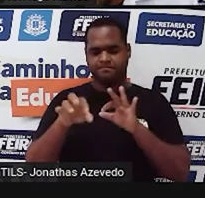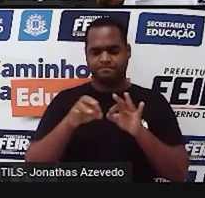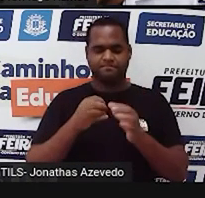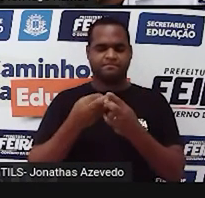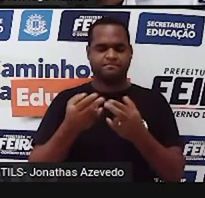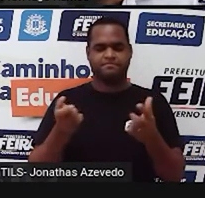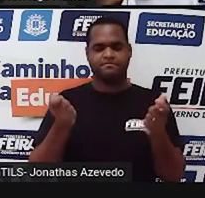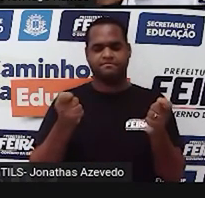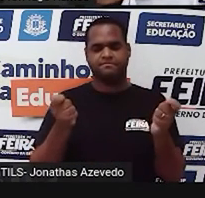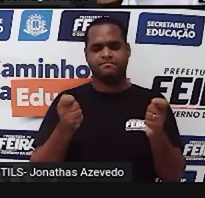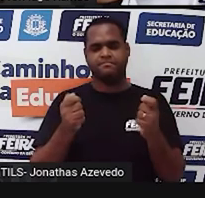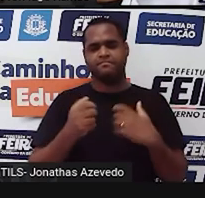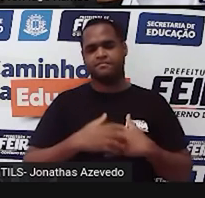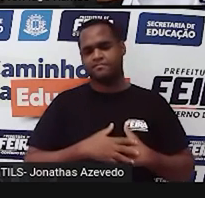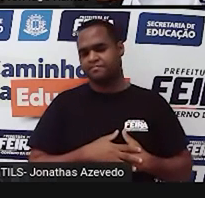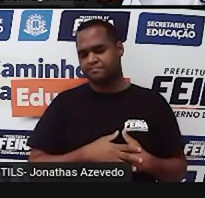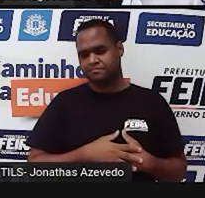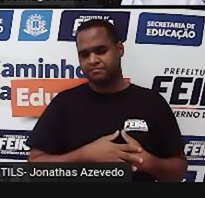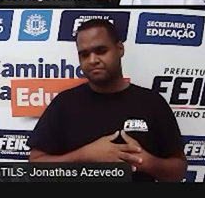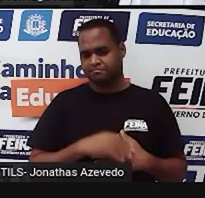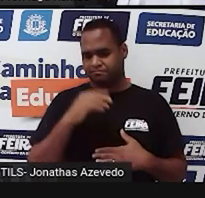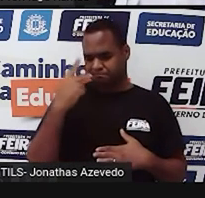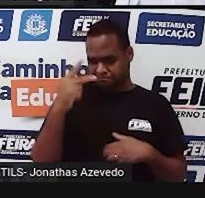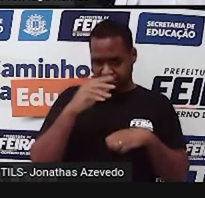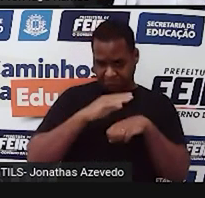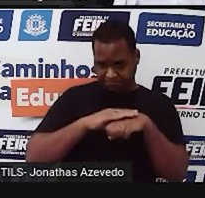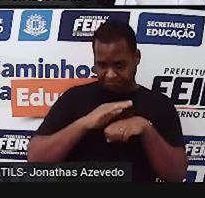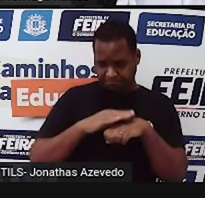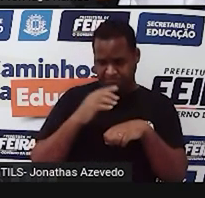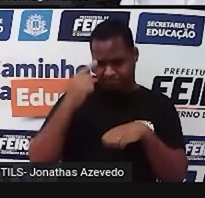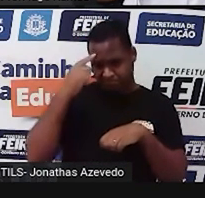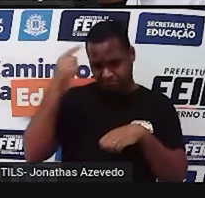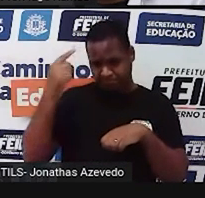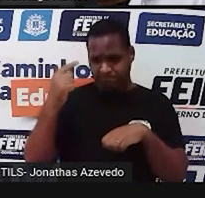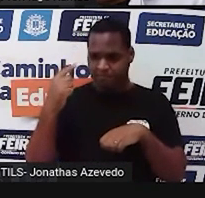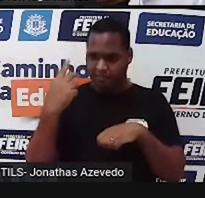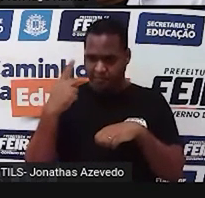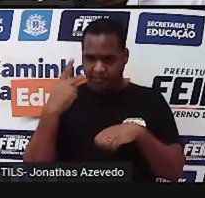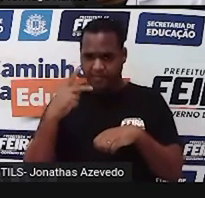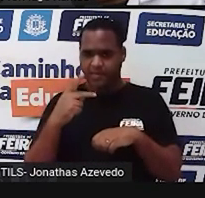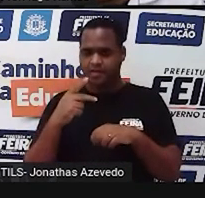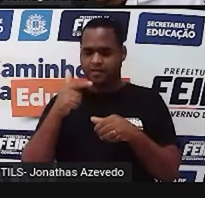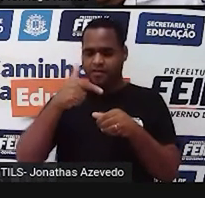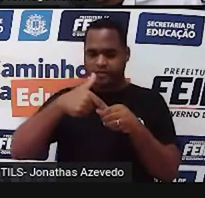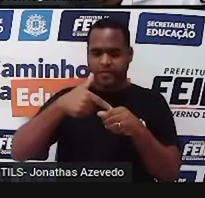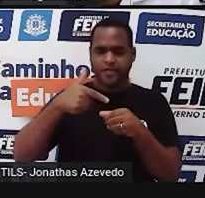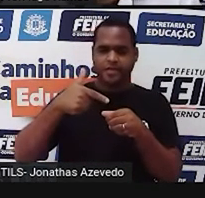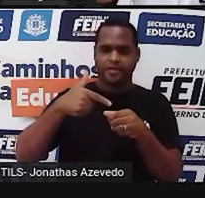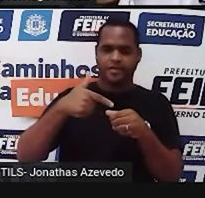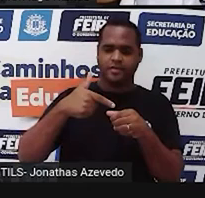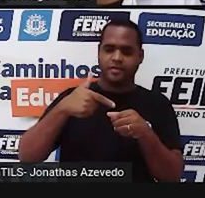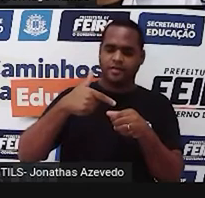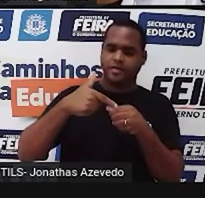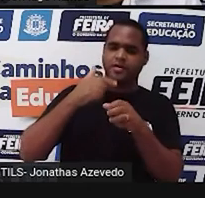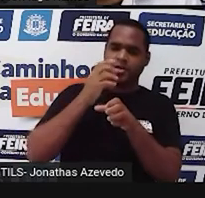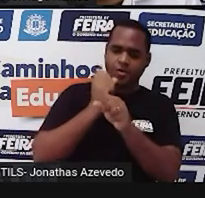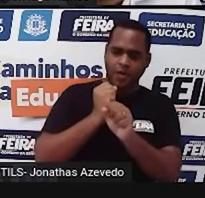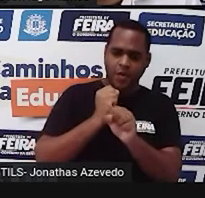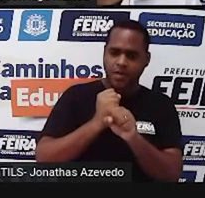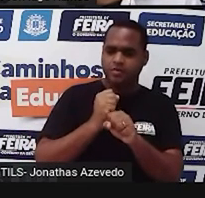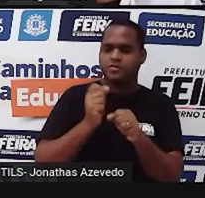qual foi a quantidade de combustível abastecida? Foi